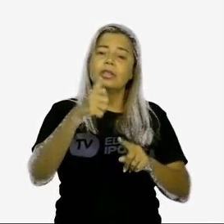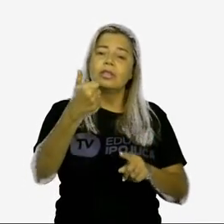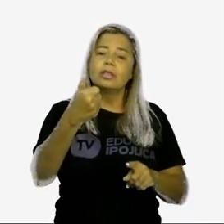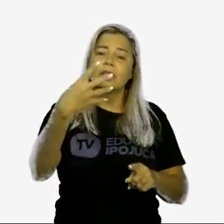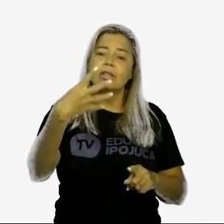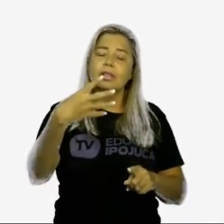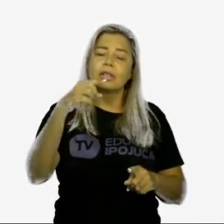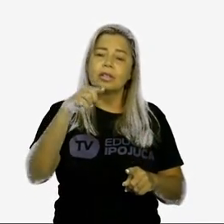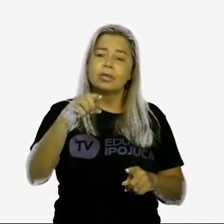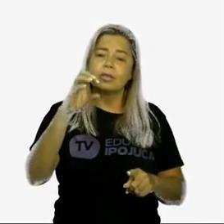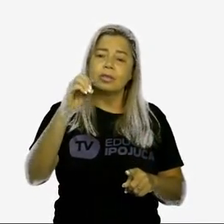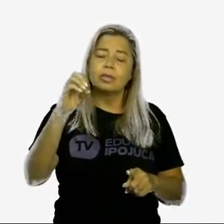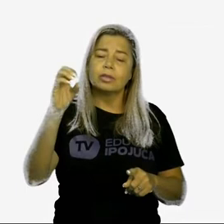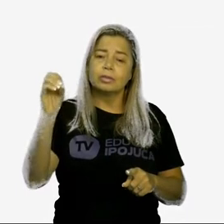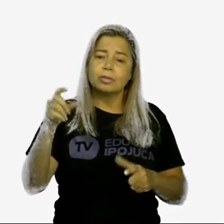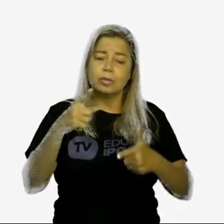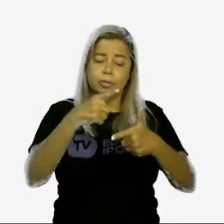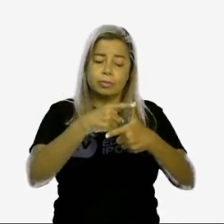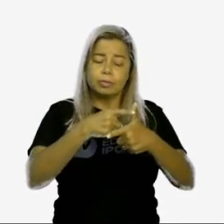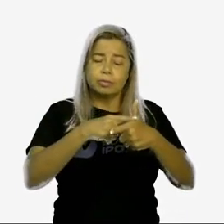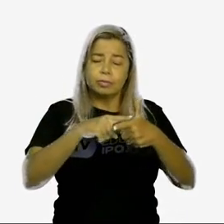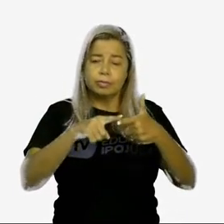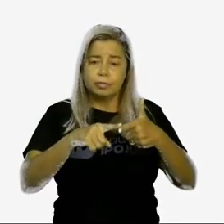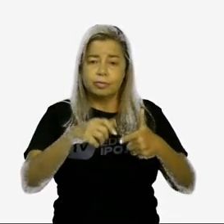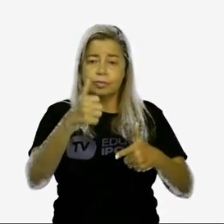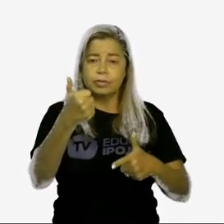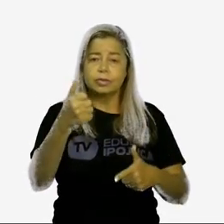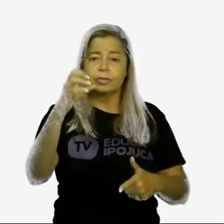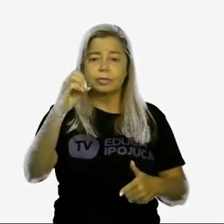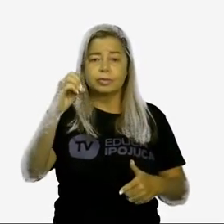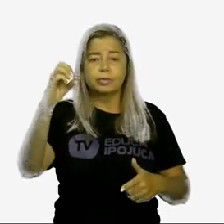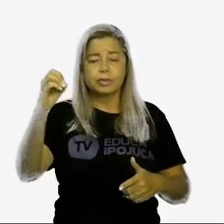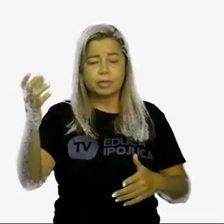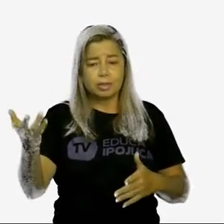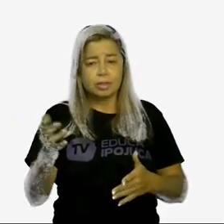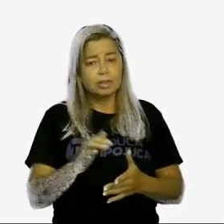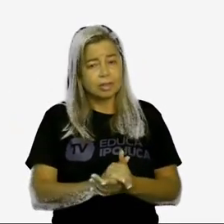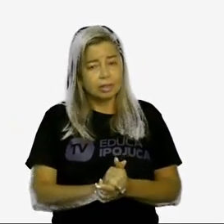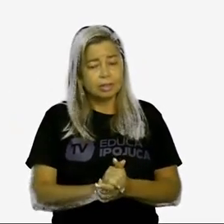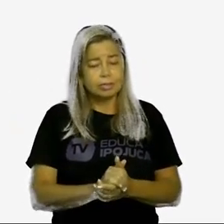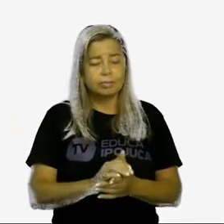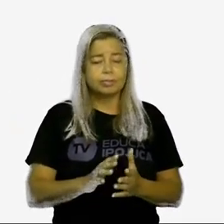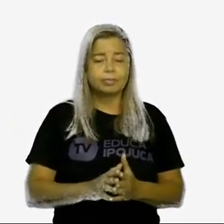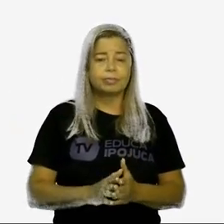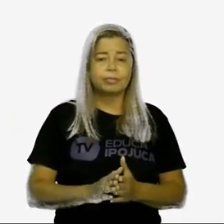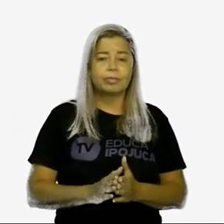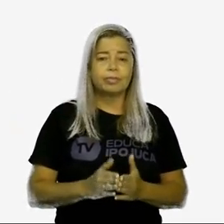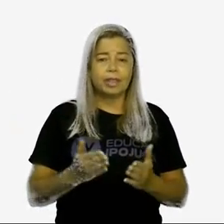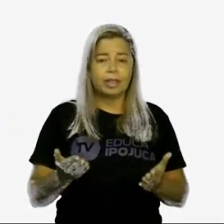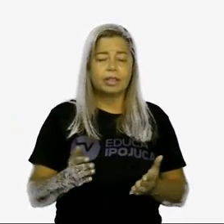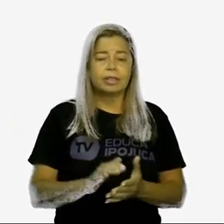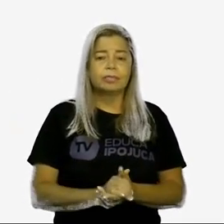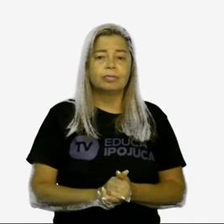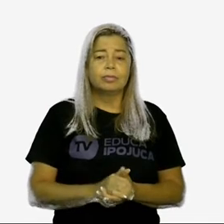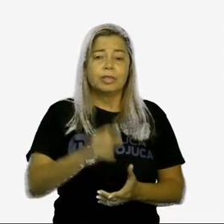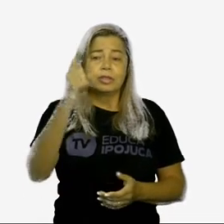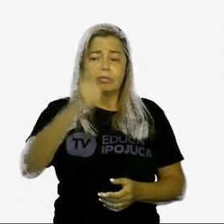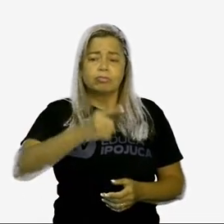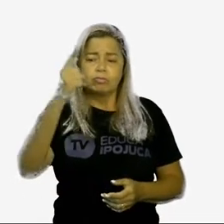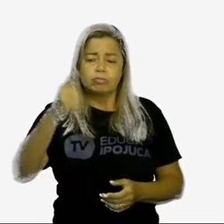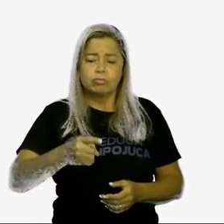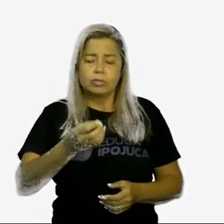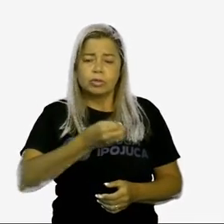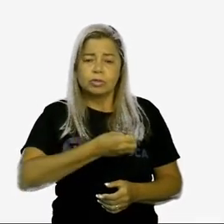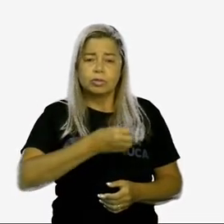Se você quiser, pode cortar lá o zerinho que facilita o cálculo. Aqui eu já vou colocar novamente direto.